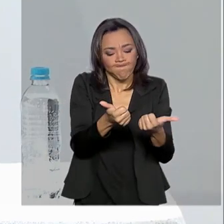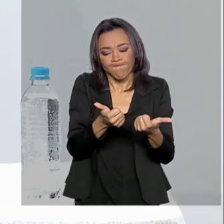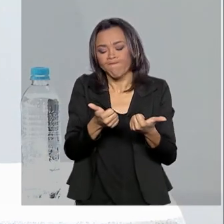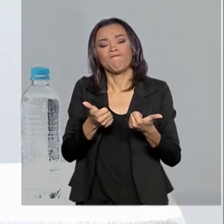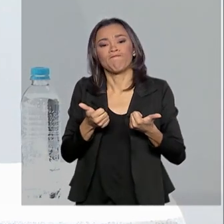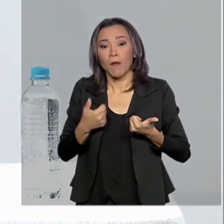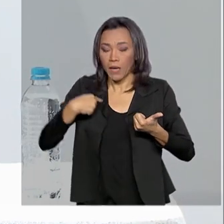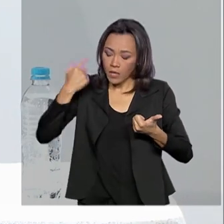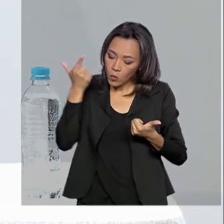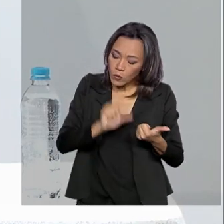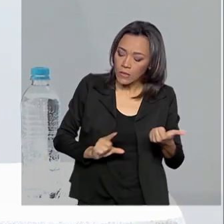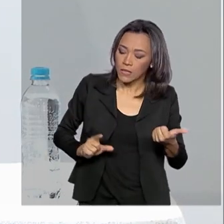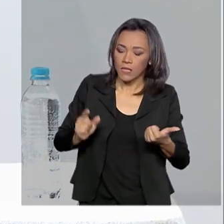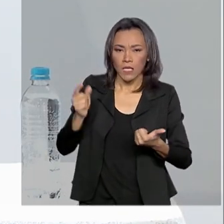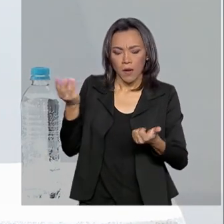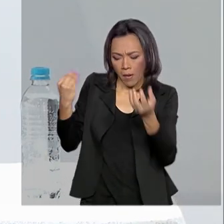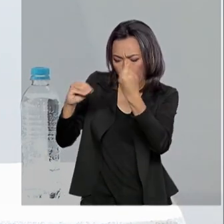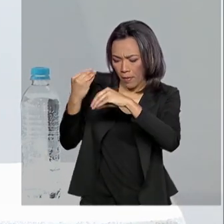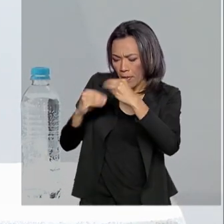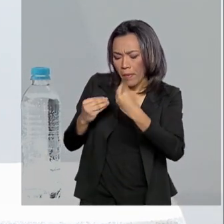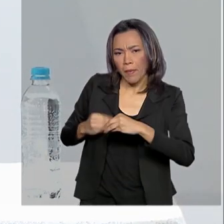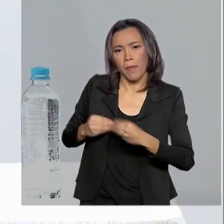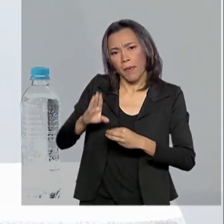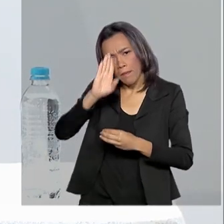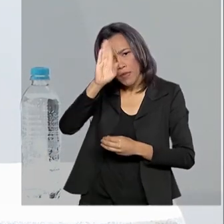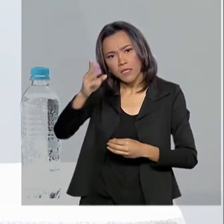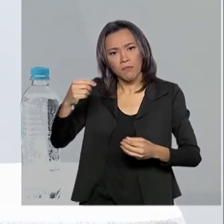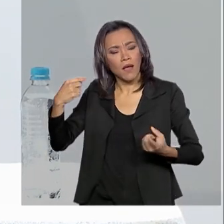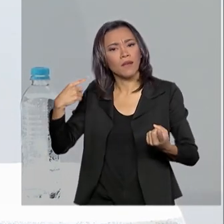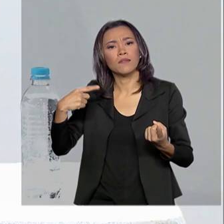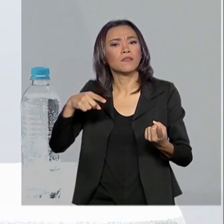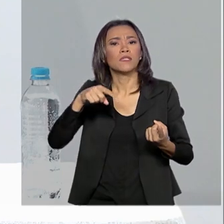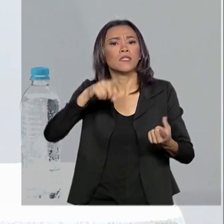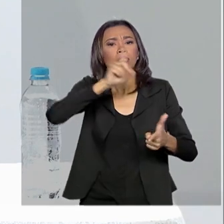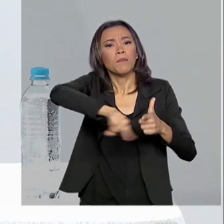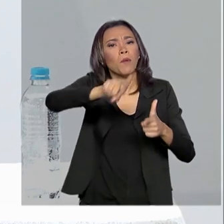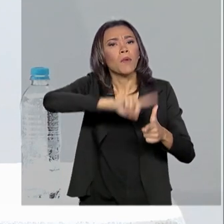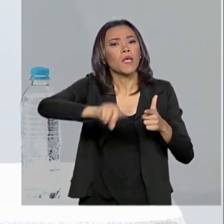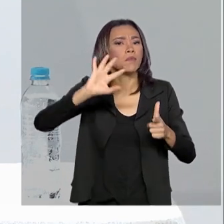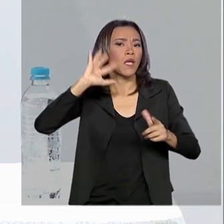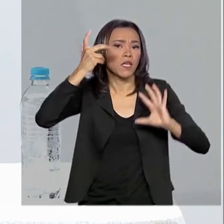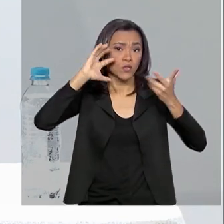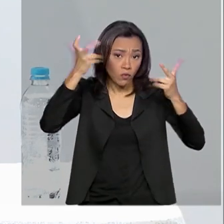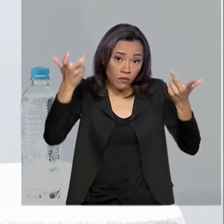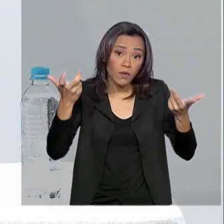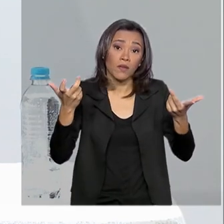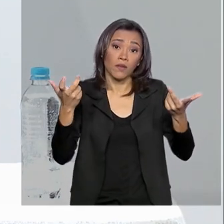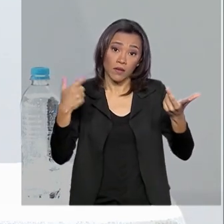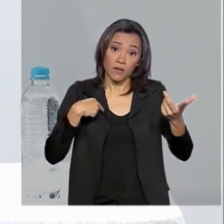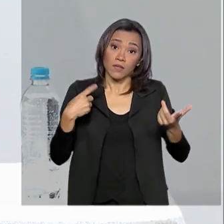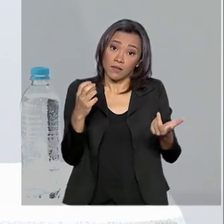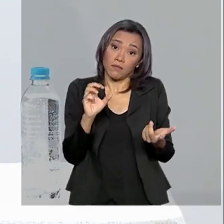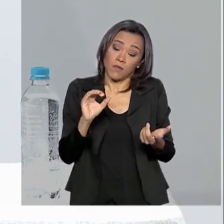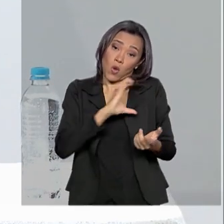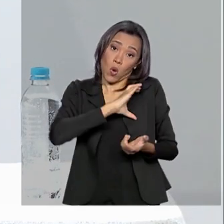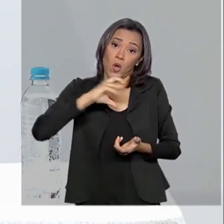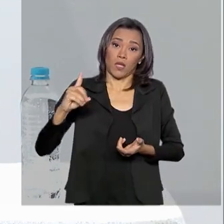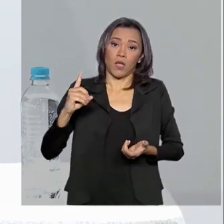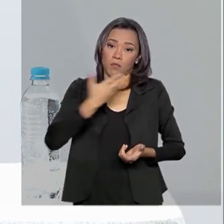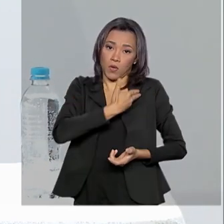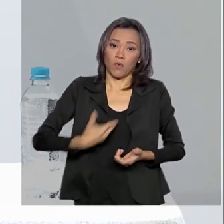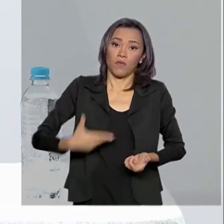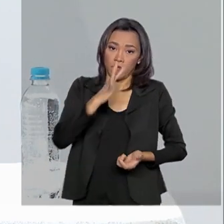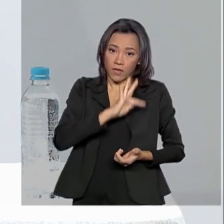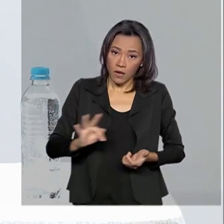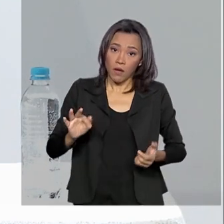condições de atacar os problemas principais de uma forma coordenada, tanto por parte do governo federal como por